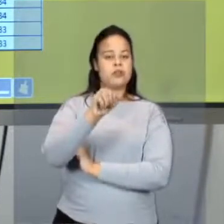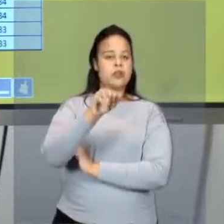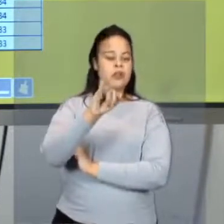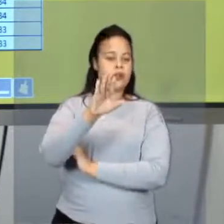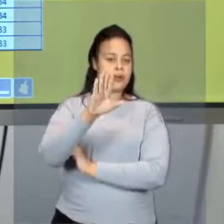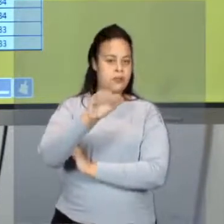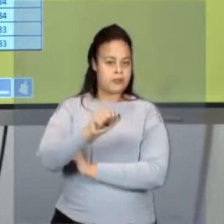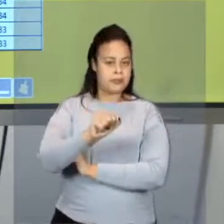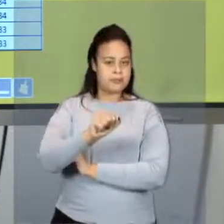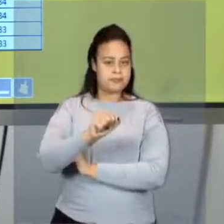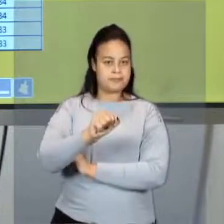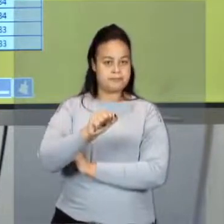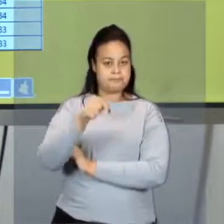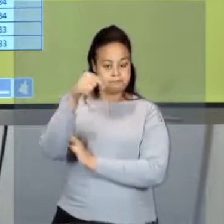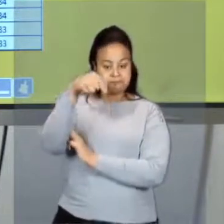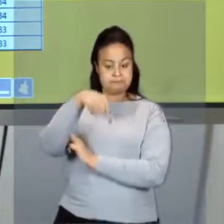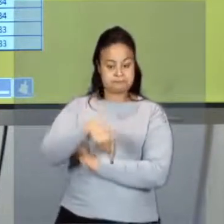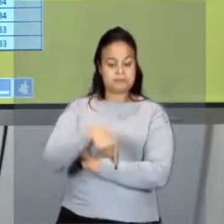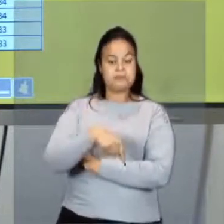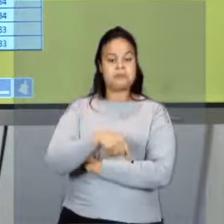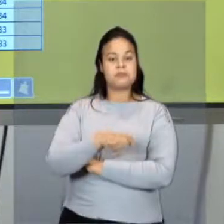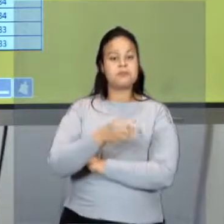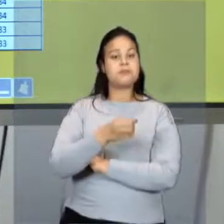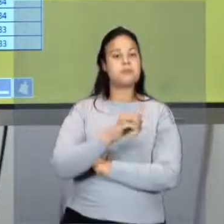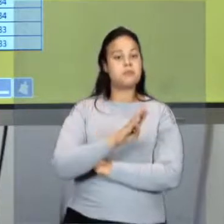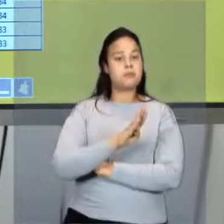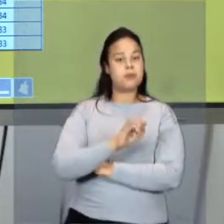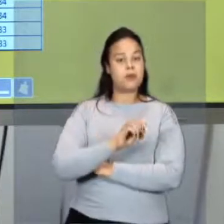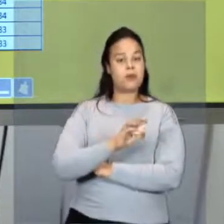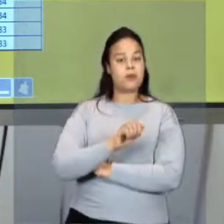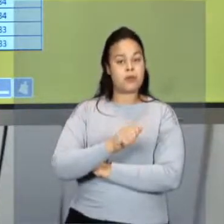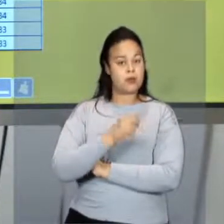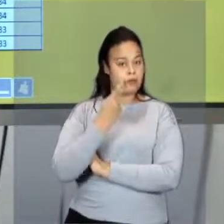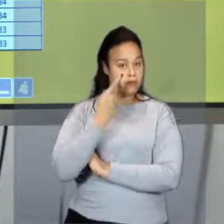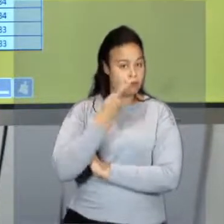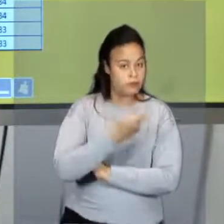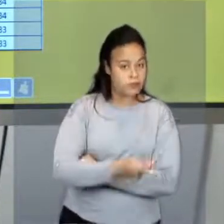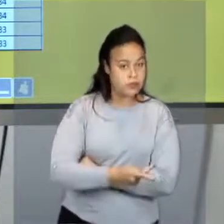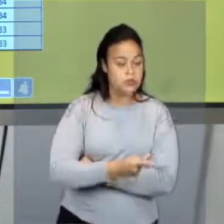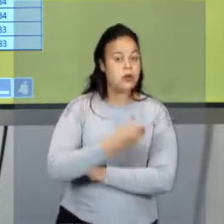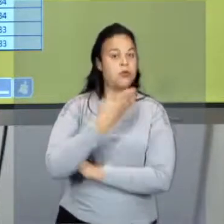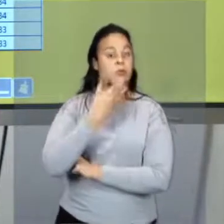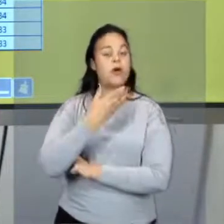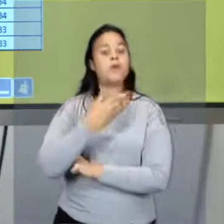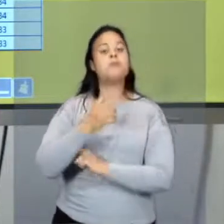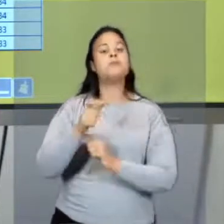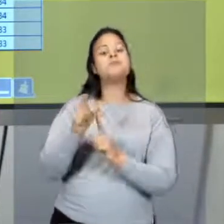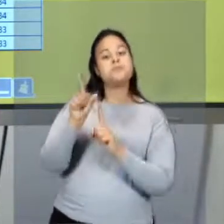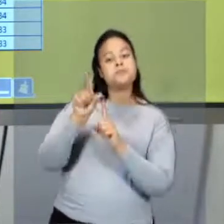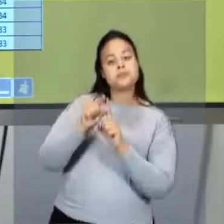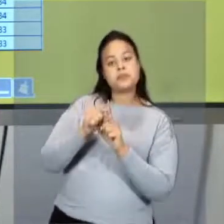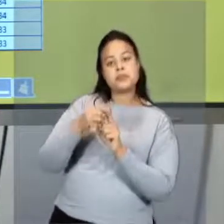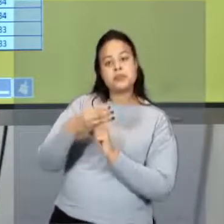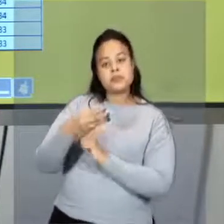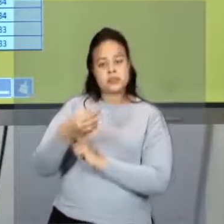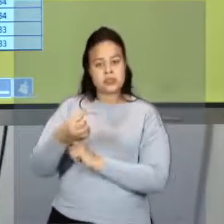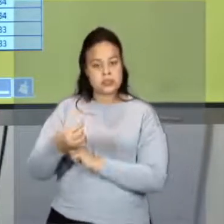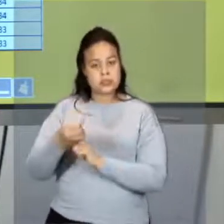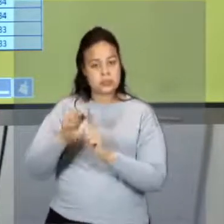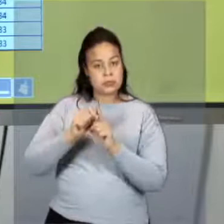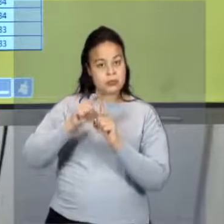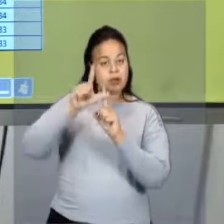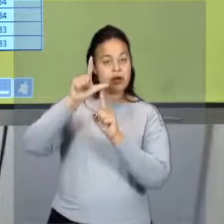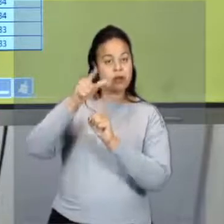Boa Vista está aqui. A maior temperatura foi 36. A menor temperatura, 24.